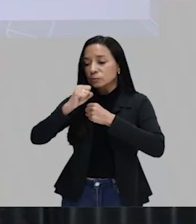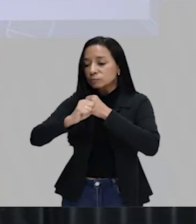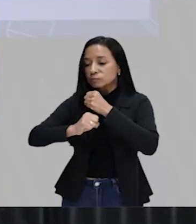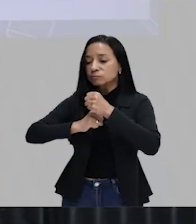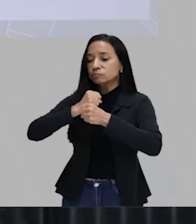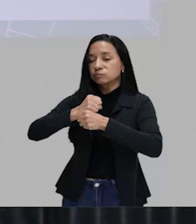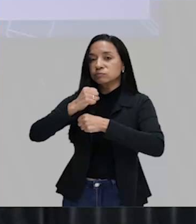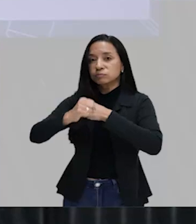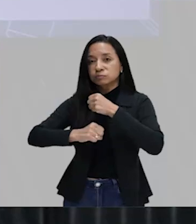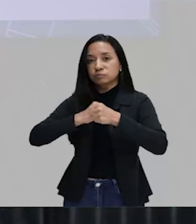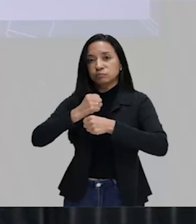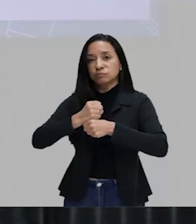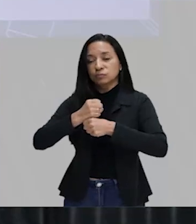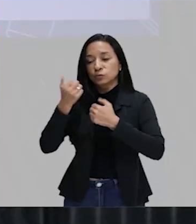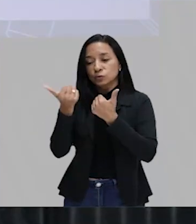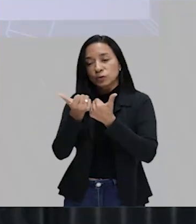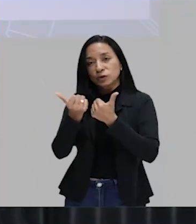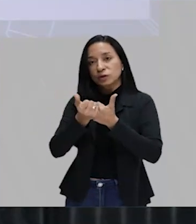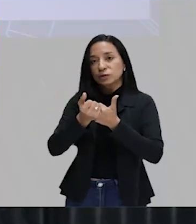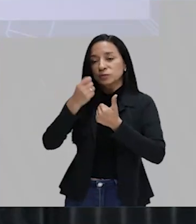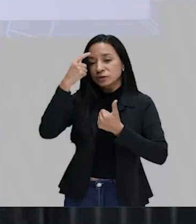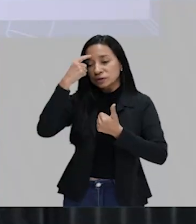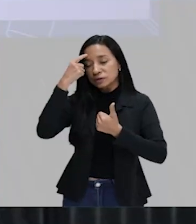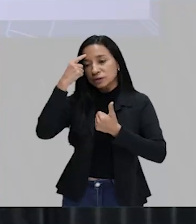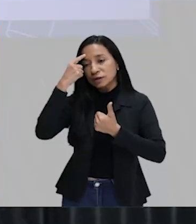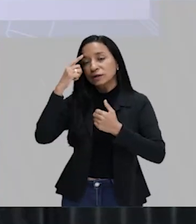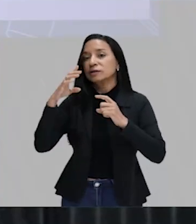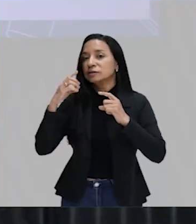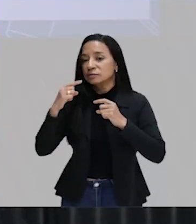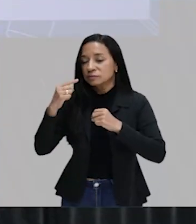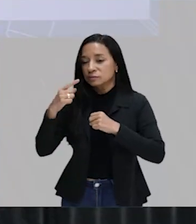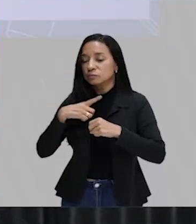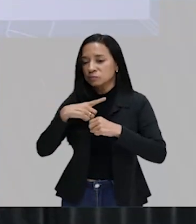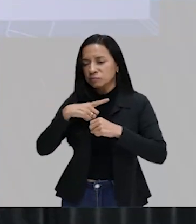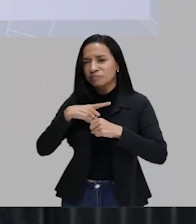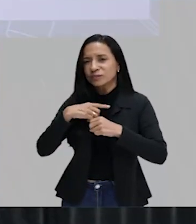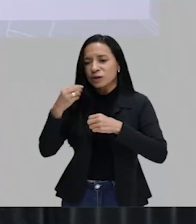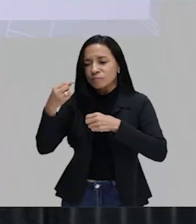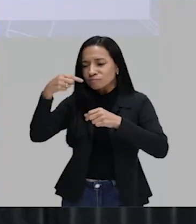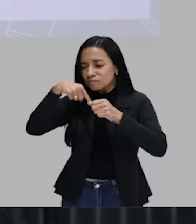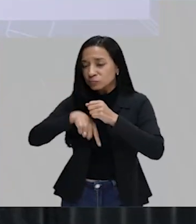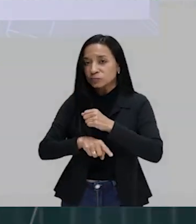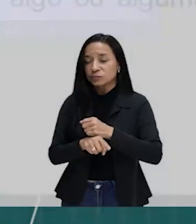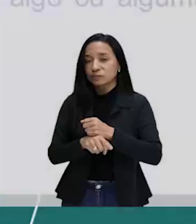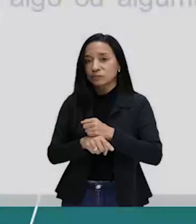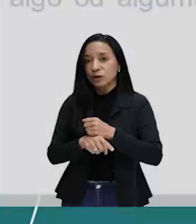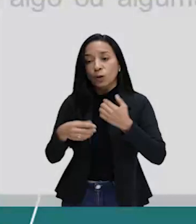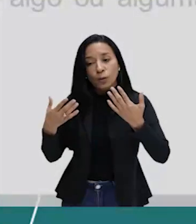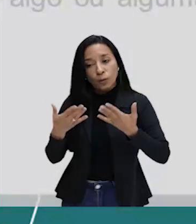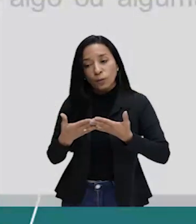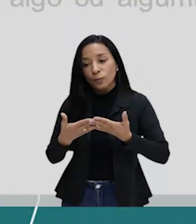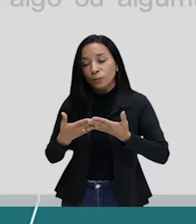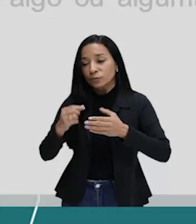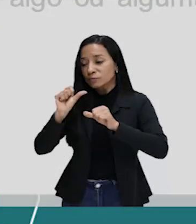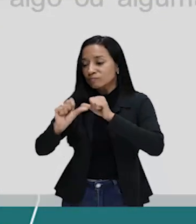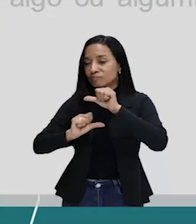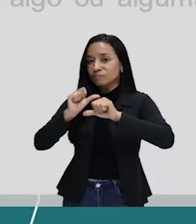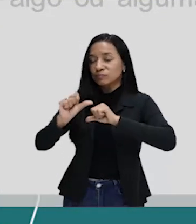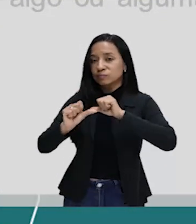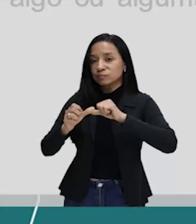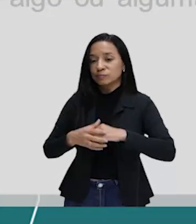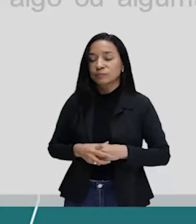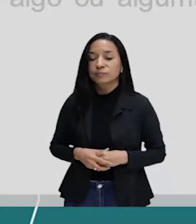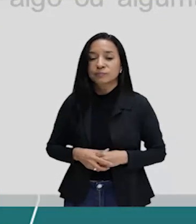substituindo ideias que nós já defendíamos e hoje nós não defendemos mais. Tá bom? Olha só,